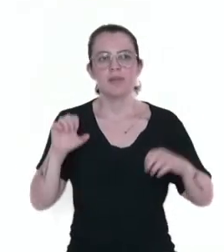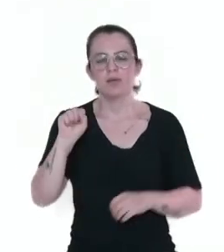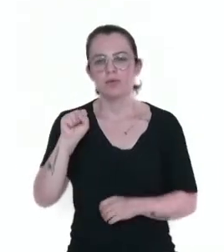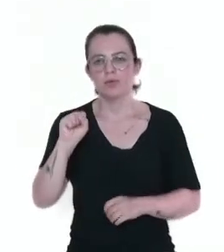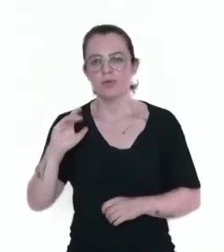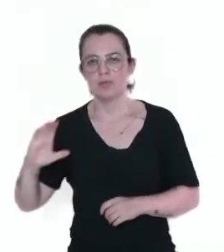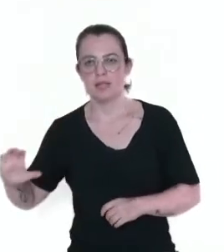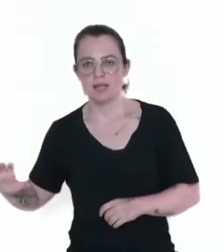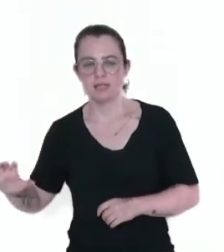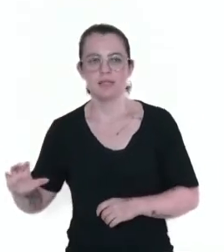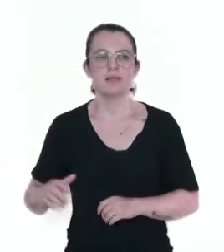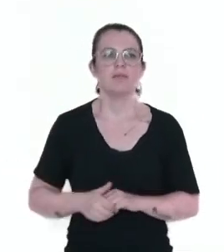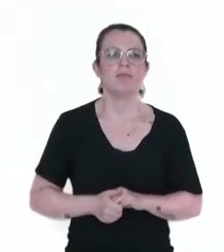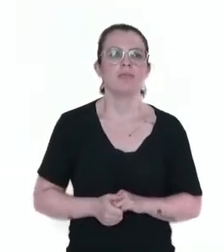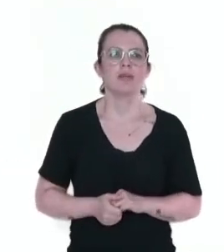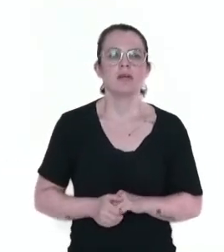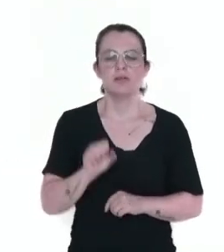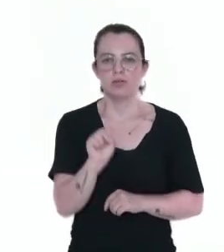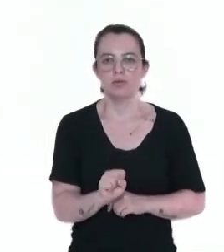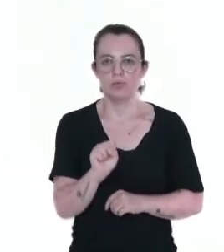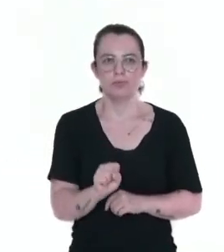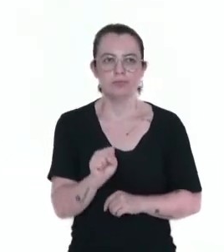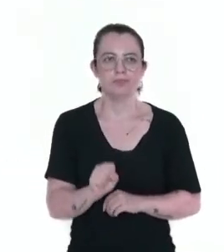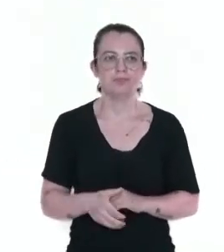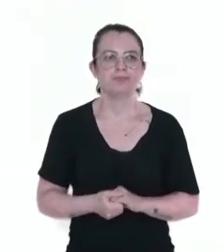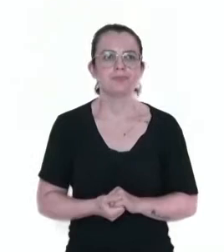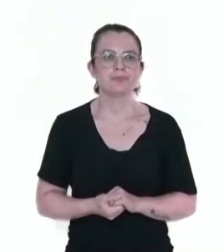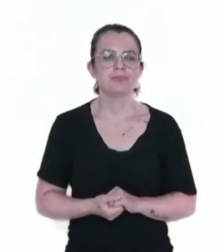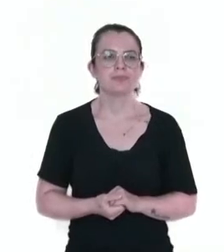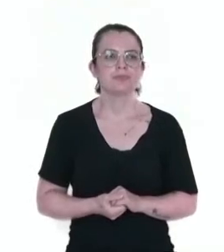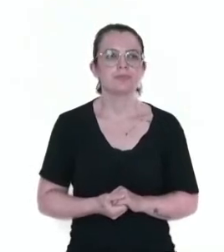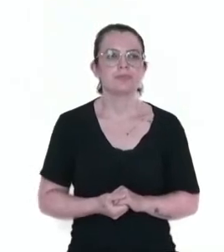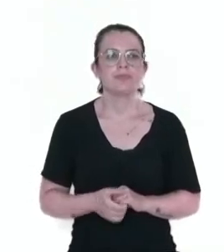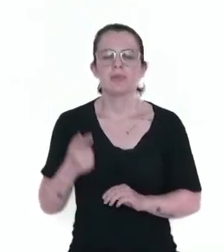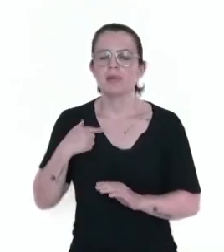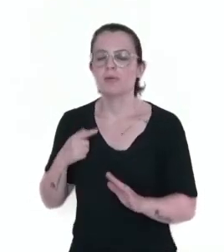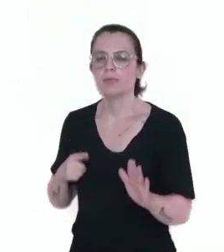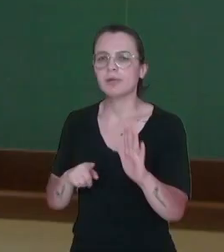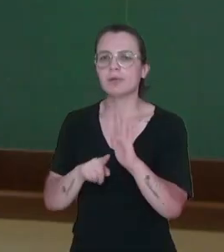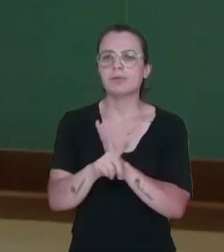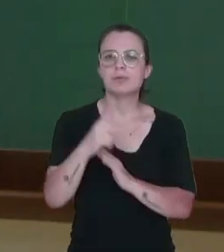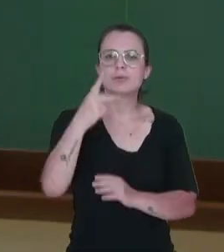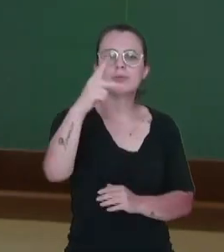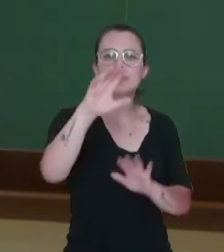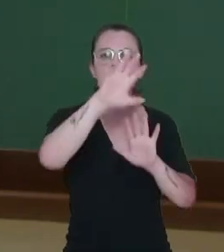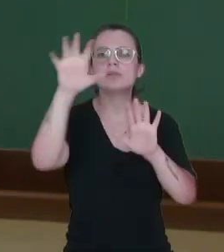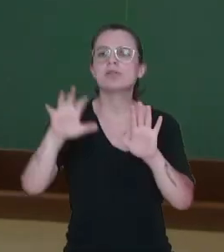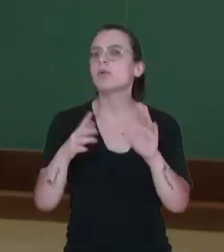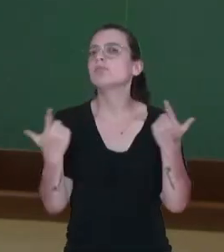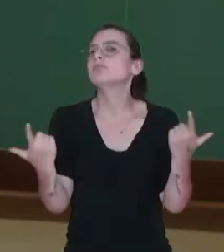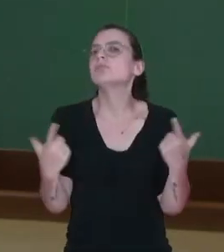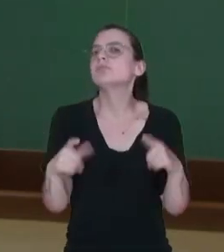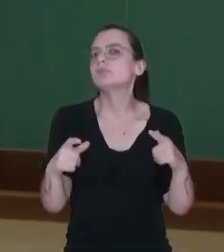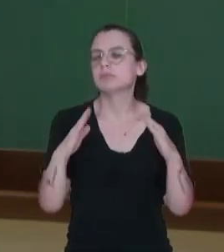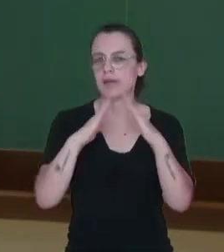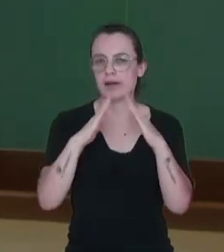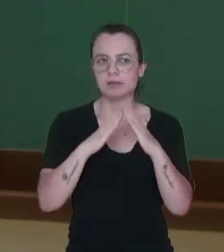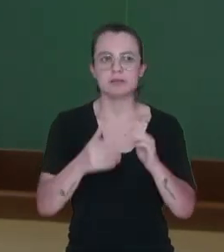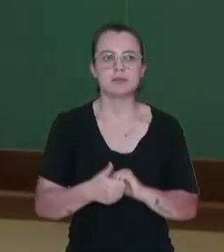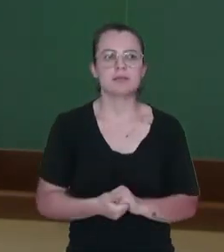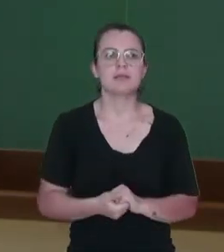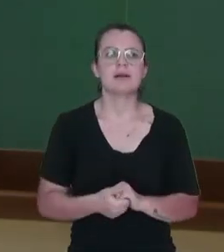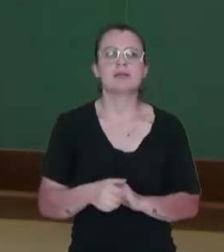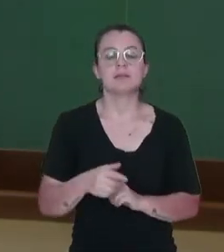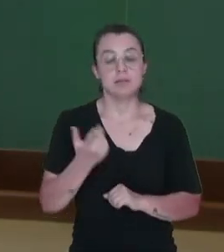pergunta, em qual região oficial do IBGE você mora ali, segundo essa divisão? Região Sul.